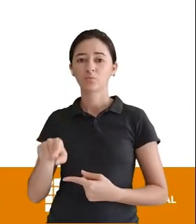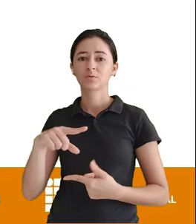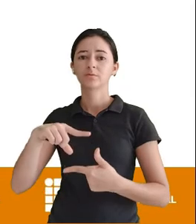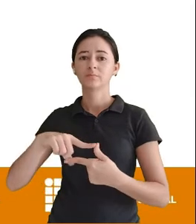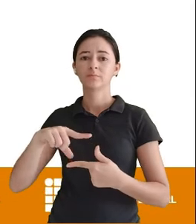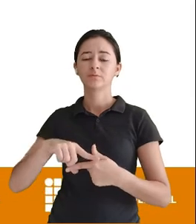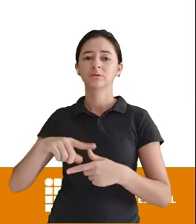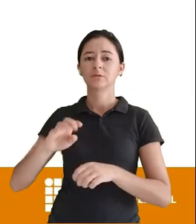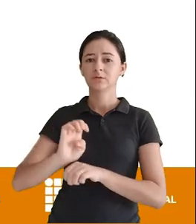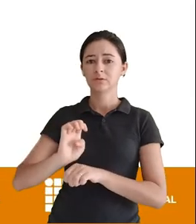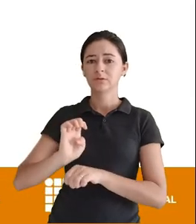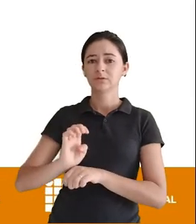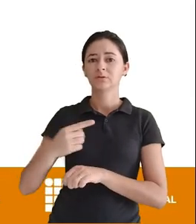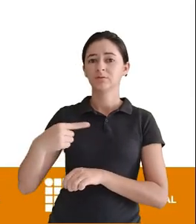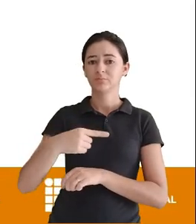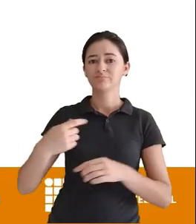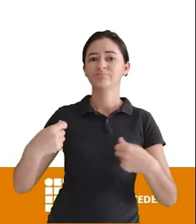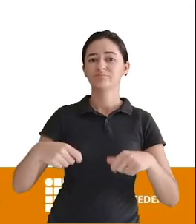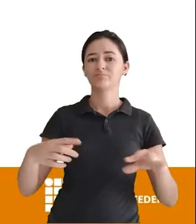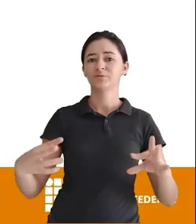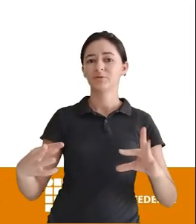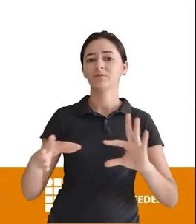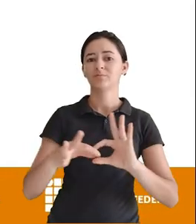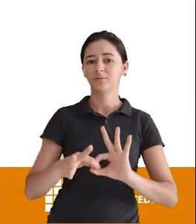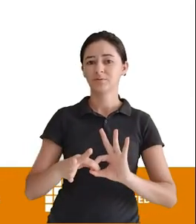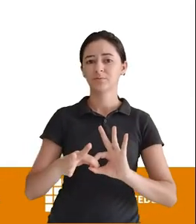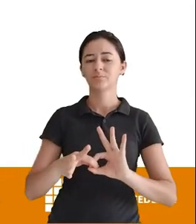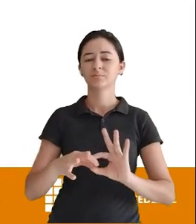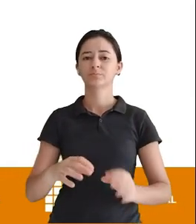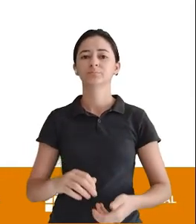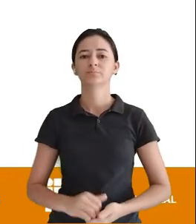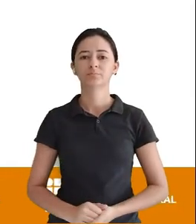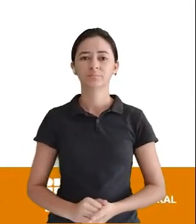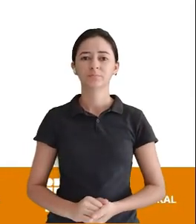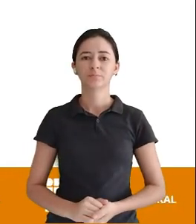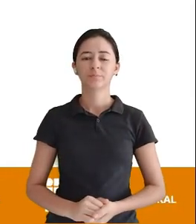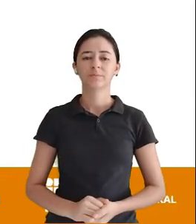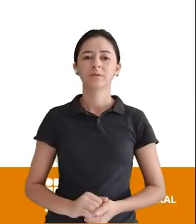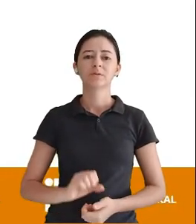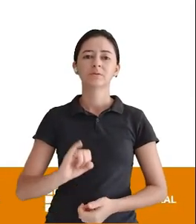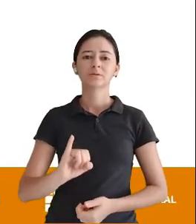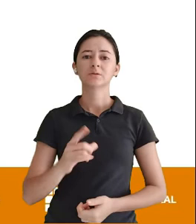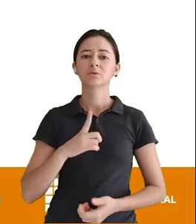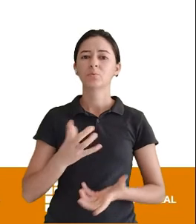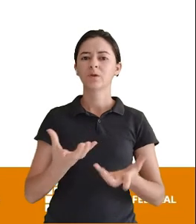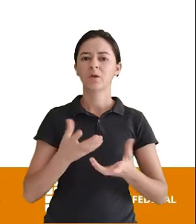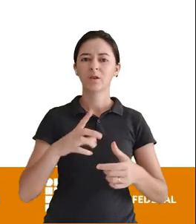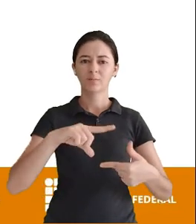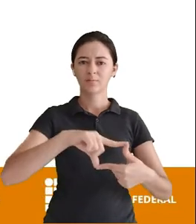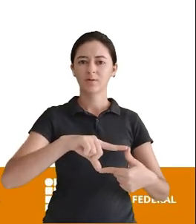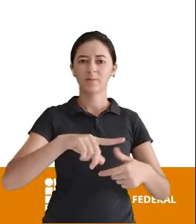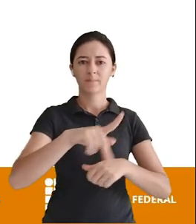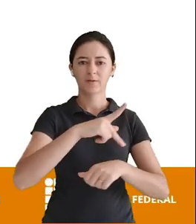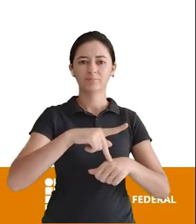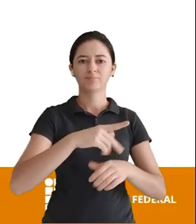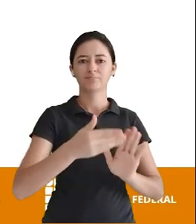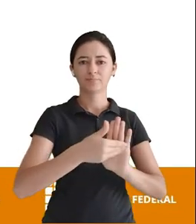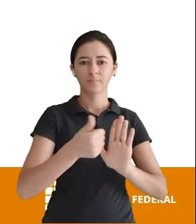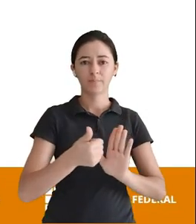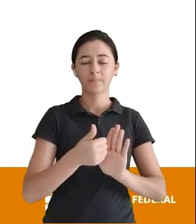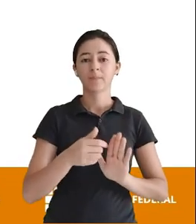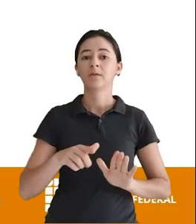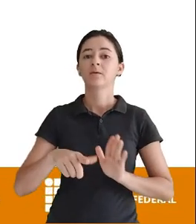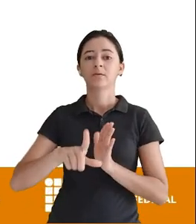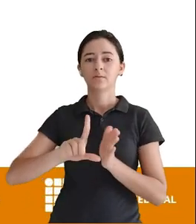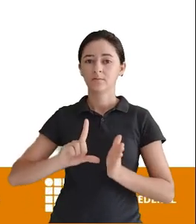Tem registro dentro de estado Que dependem De registros Que estão dentro de país Se eu quisesse Apagar país Eu primeiro Teria